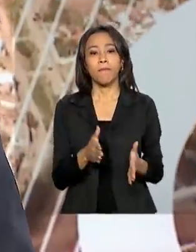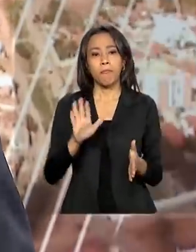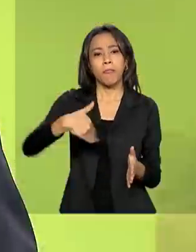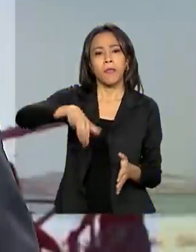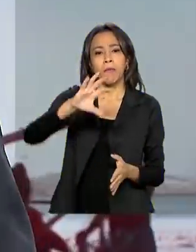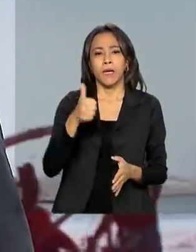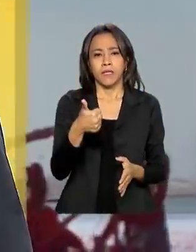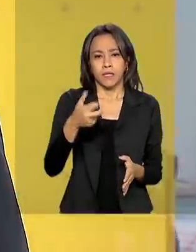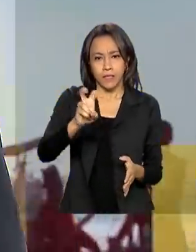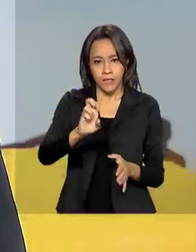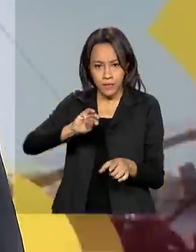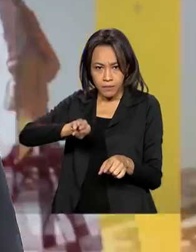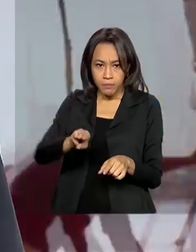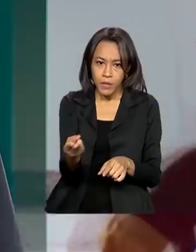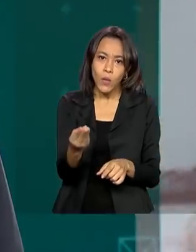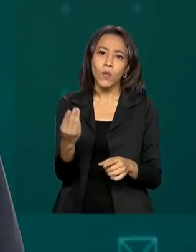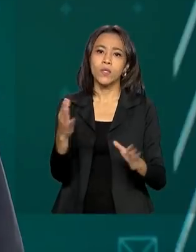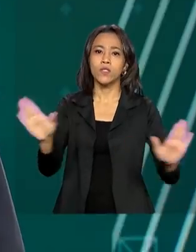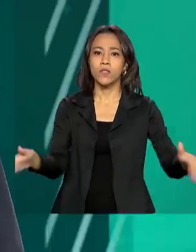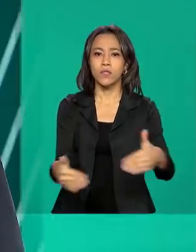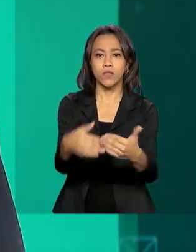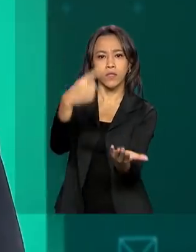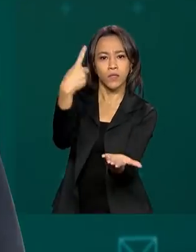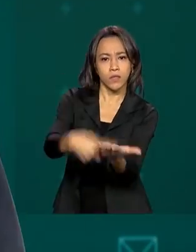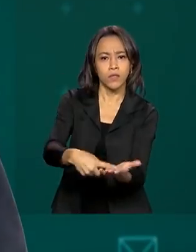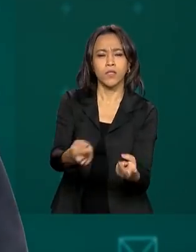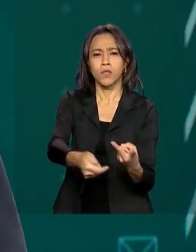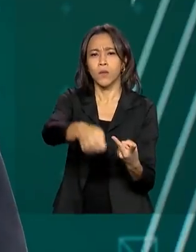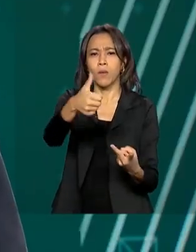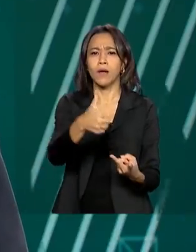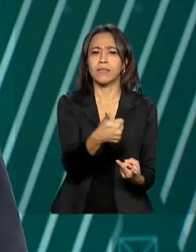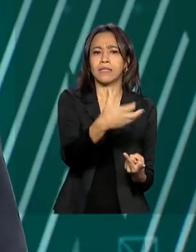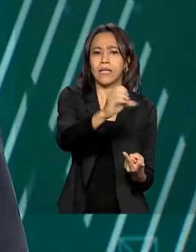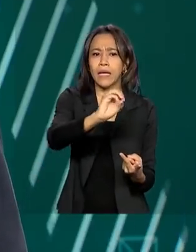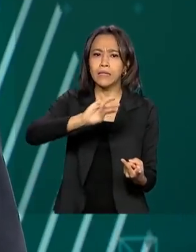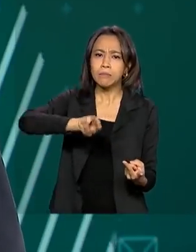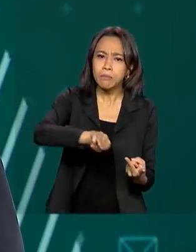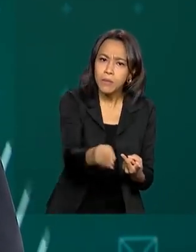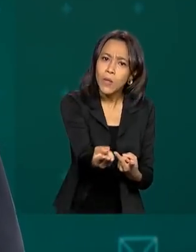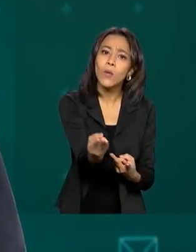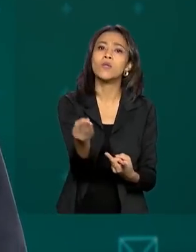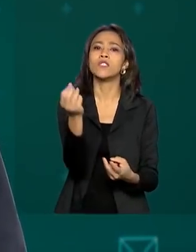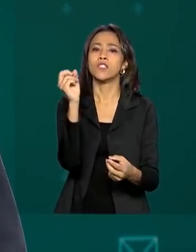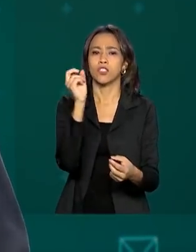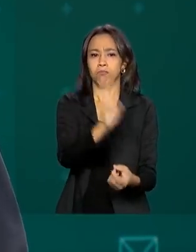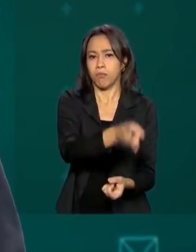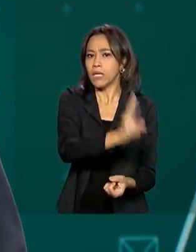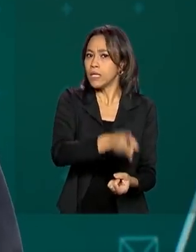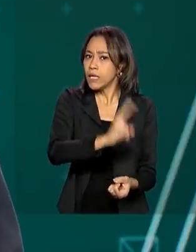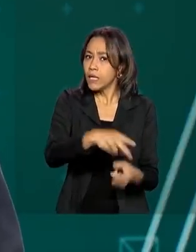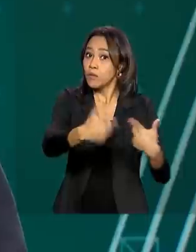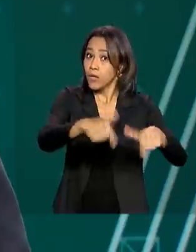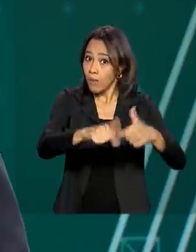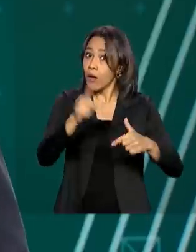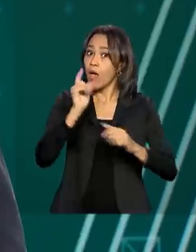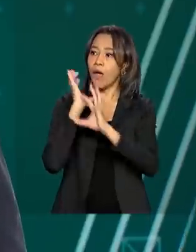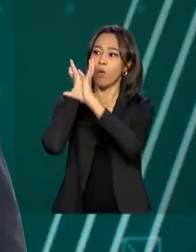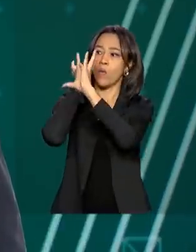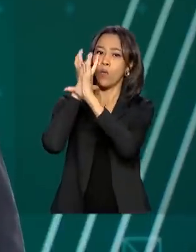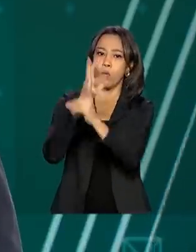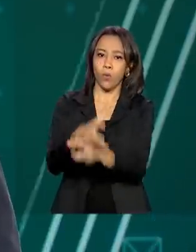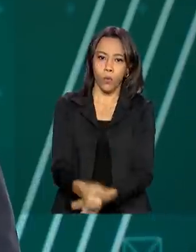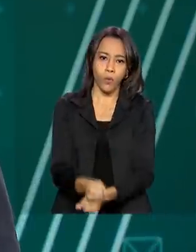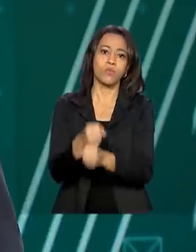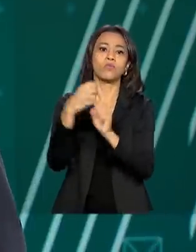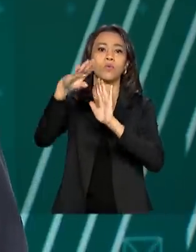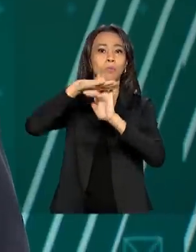15 milhões de acordos e quase 10 milhões de empregos preservados durante a pandemia. Este é o saldo, até agora, do Programa